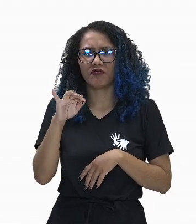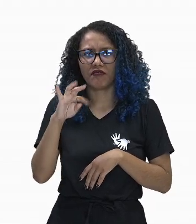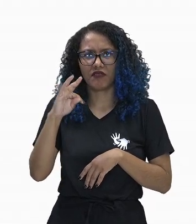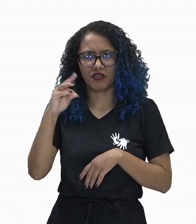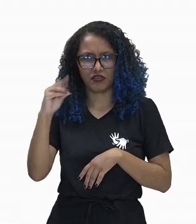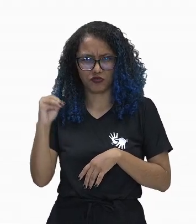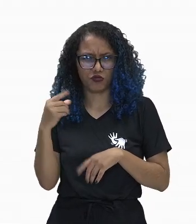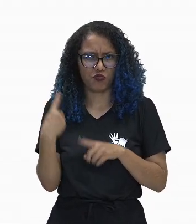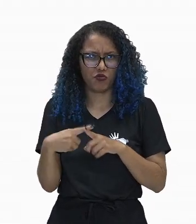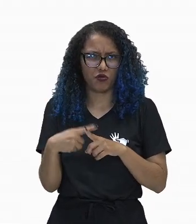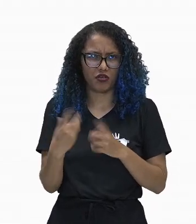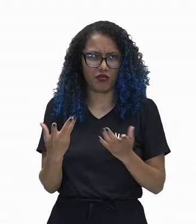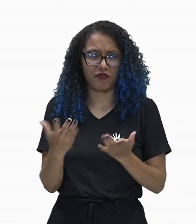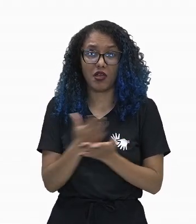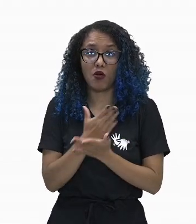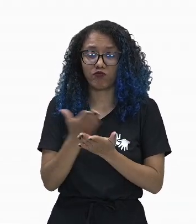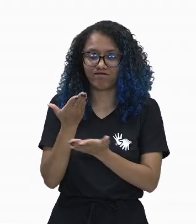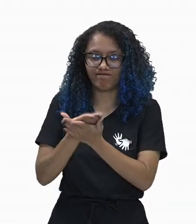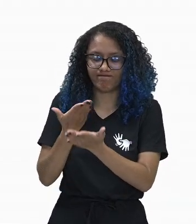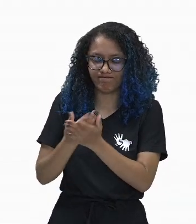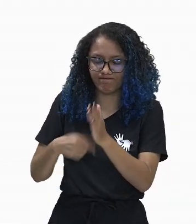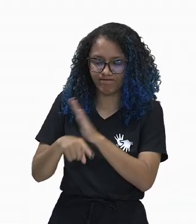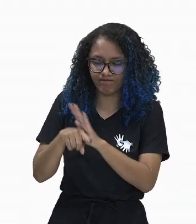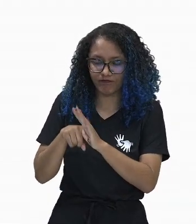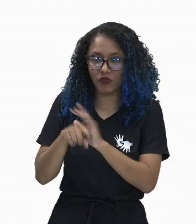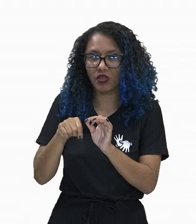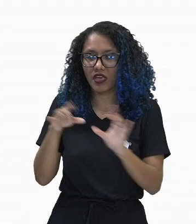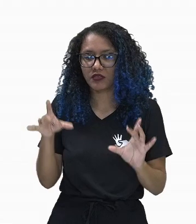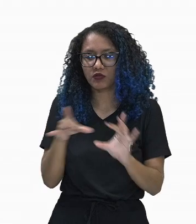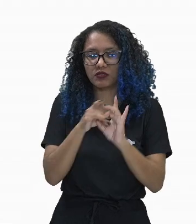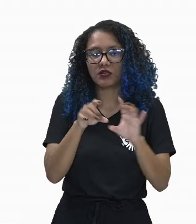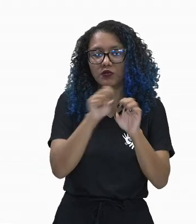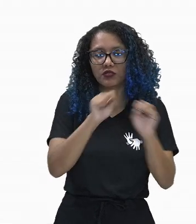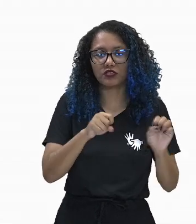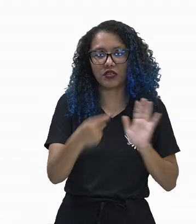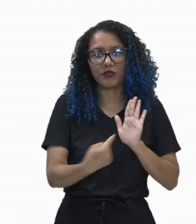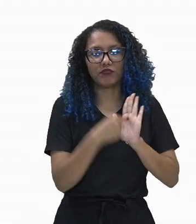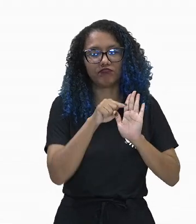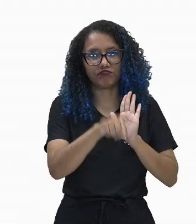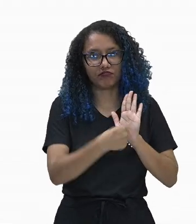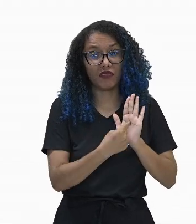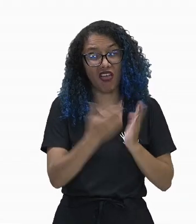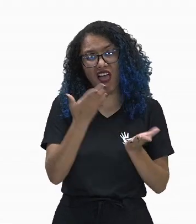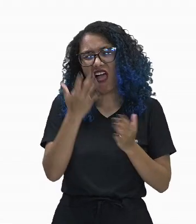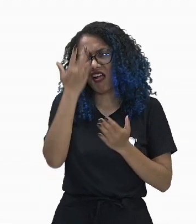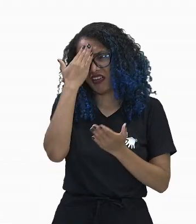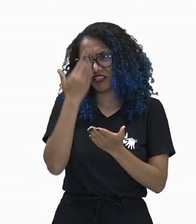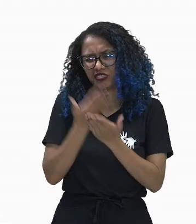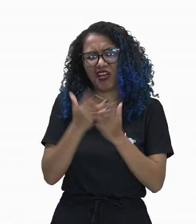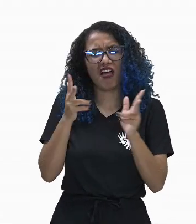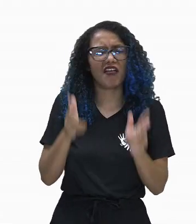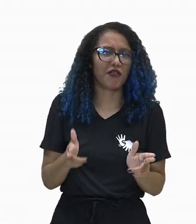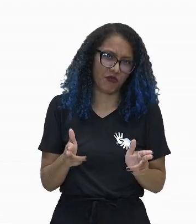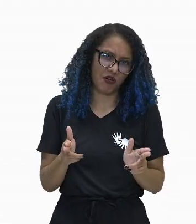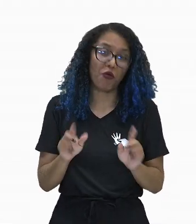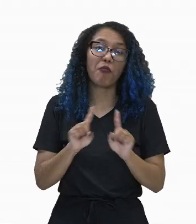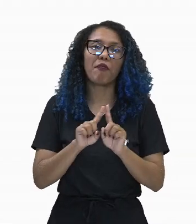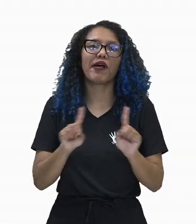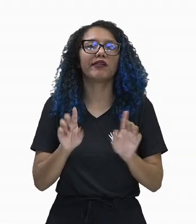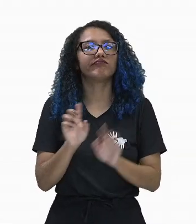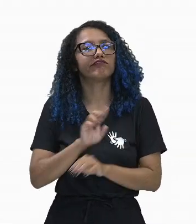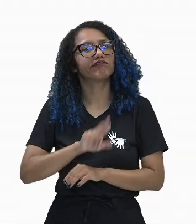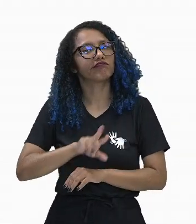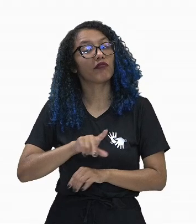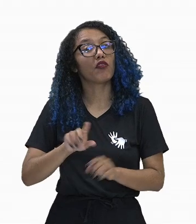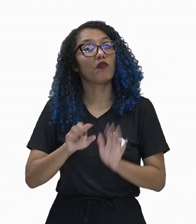acaba associando ele ao sistema imunológico, achando que é a mesma coisa. Mas vou mostrar algumas diferenças para vocês.